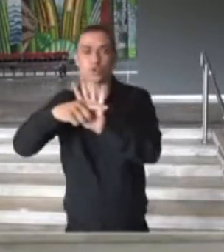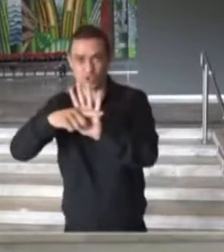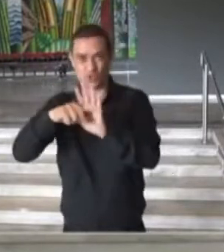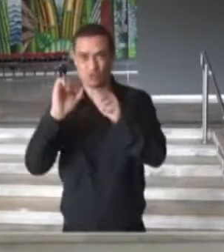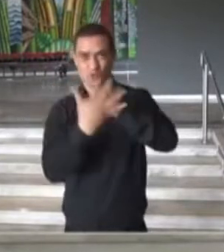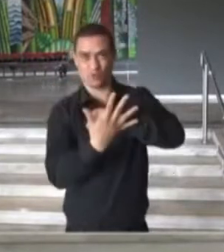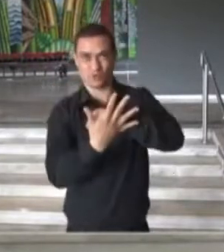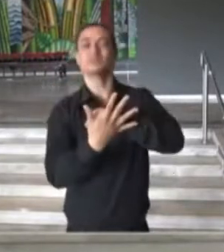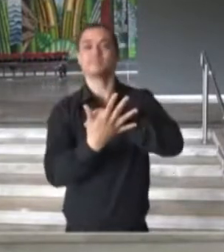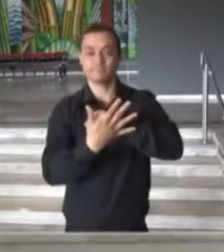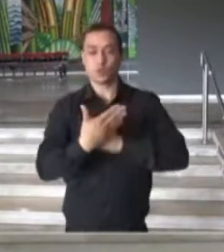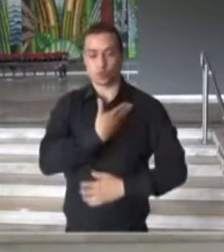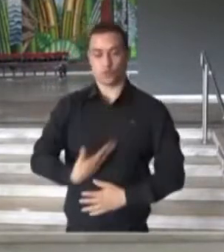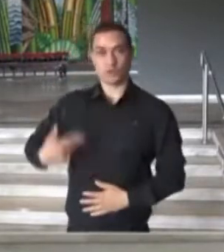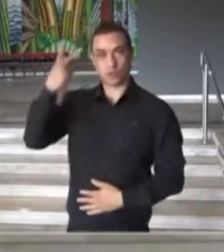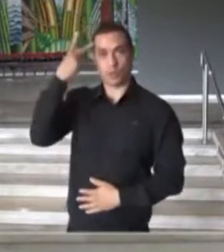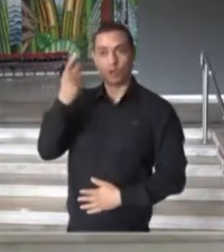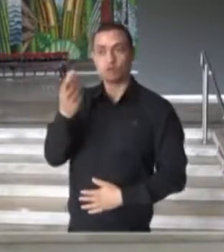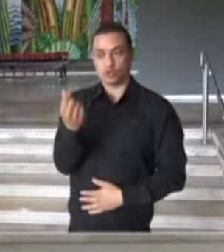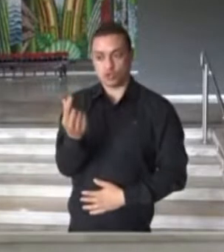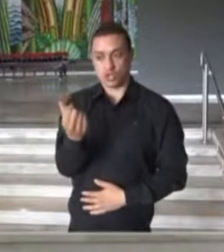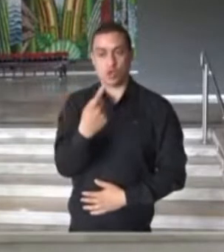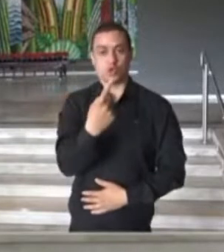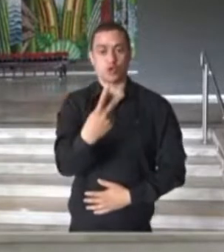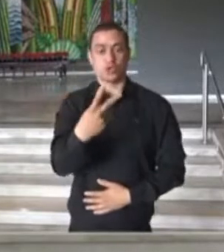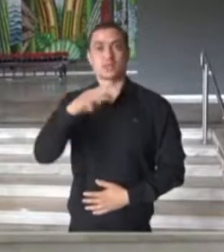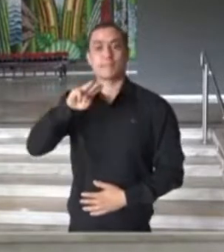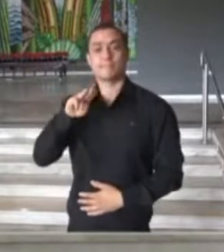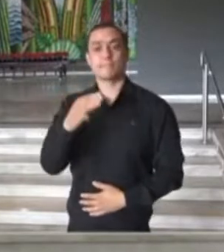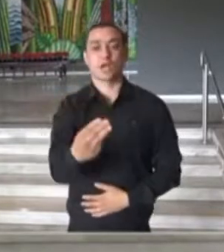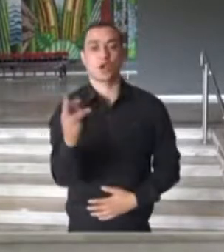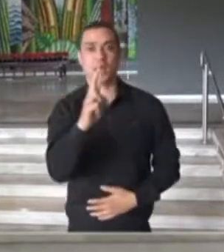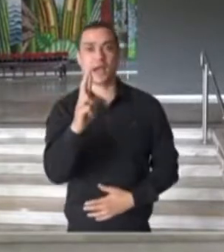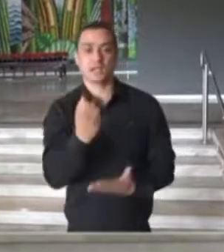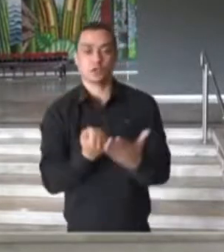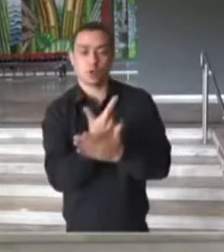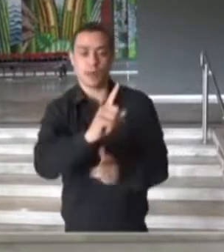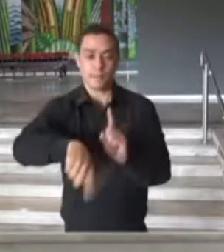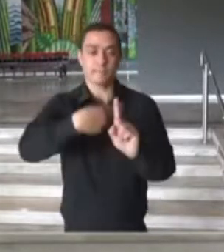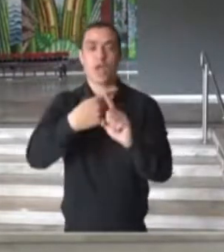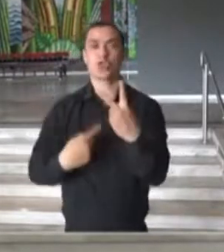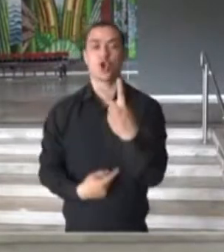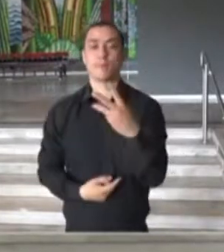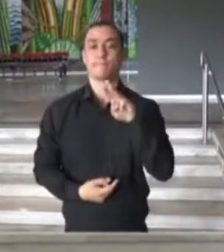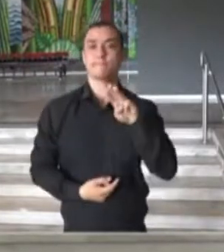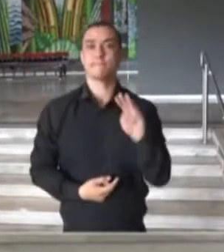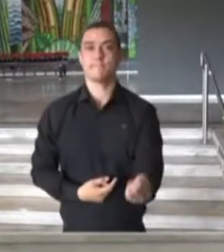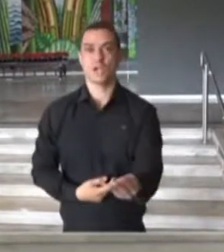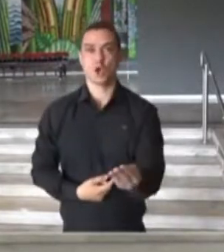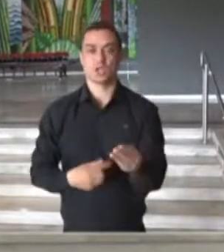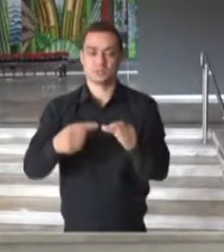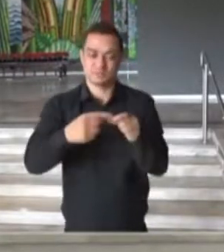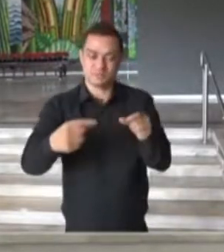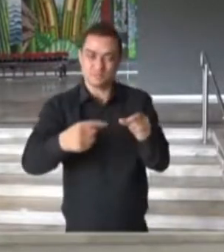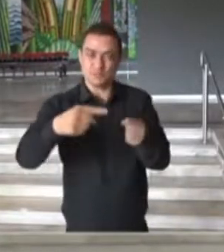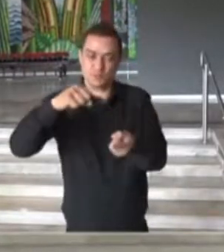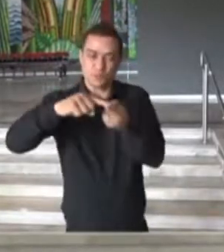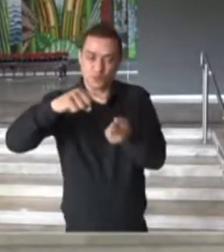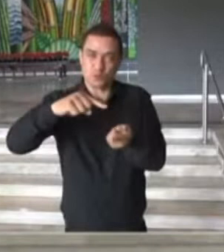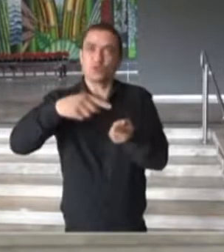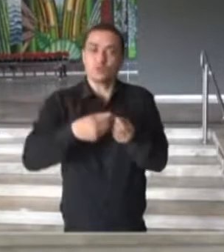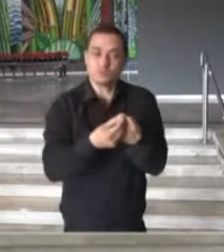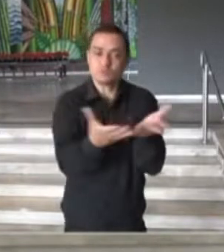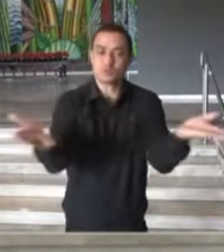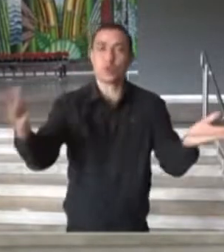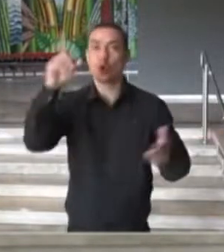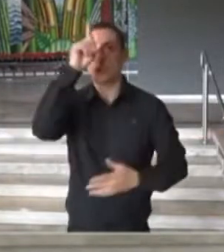liberou mais 12 milhões de reais para aquisição de mais 2 milhões de testes rápidos que estarão disponíveis na rede estadual